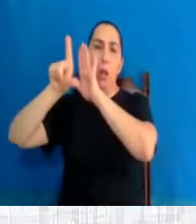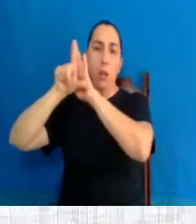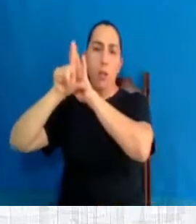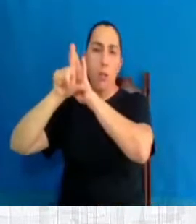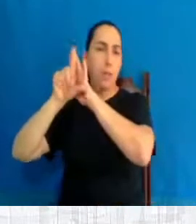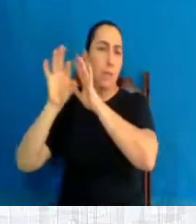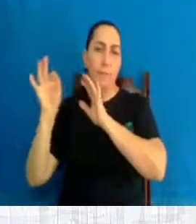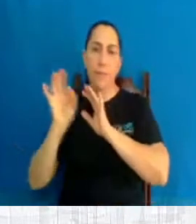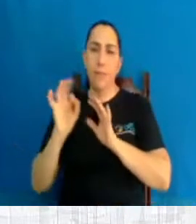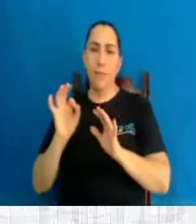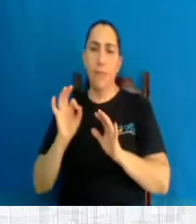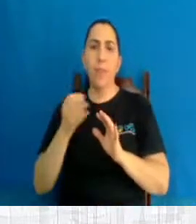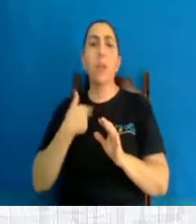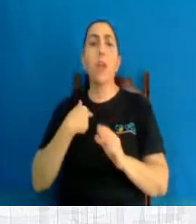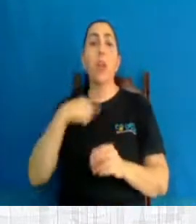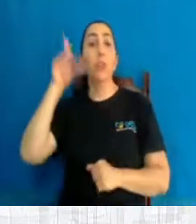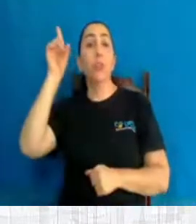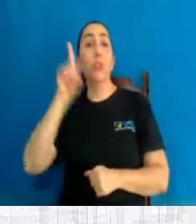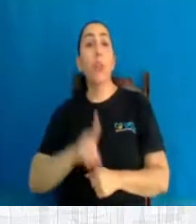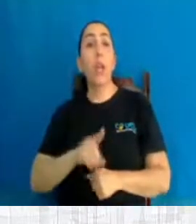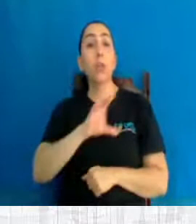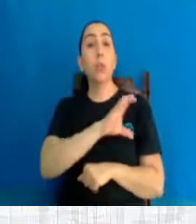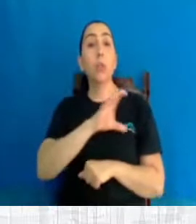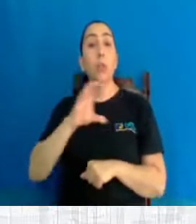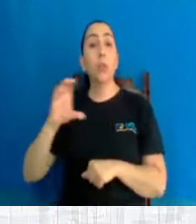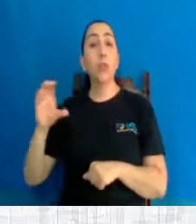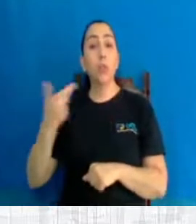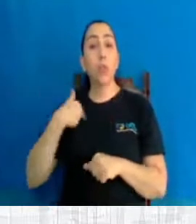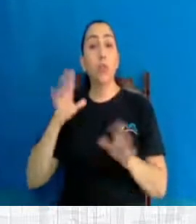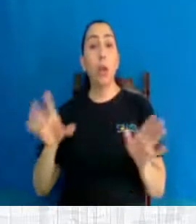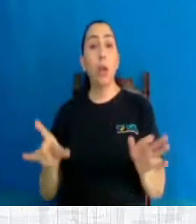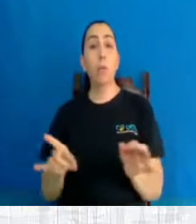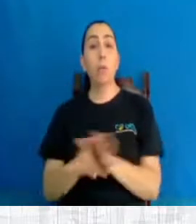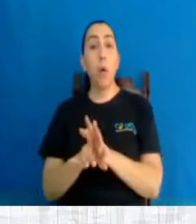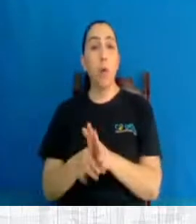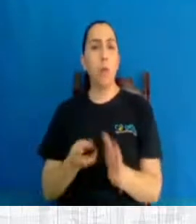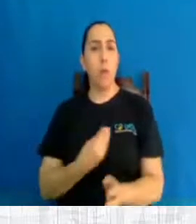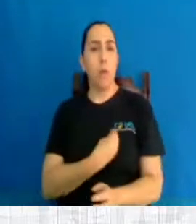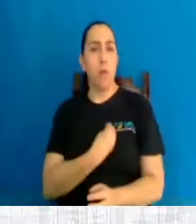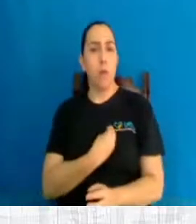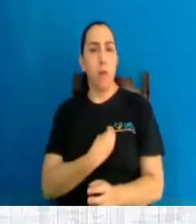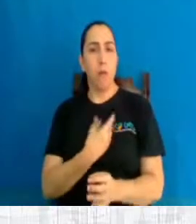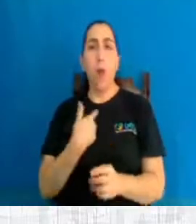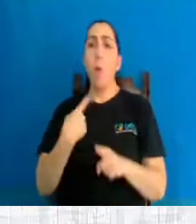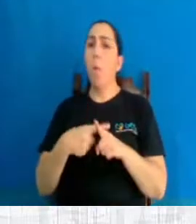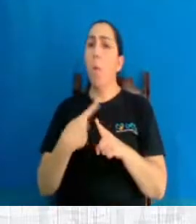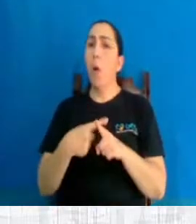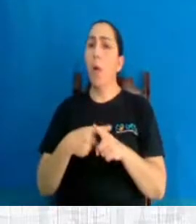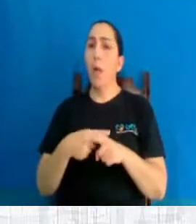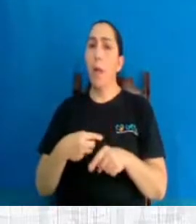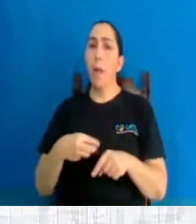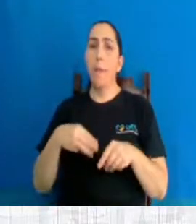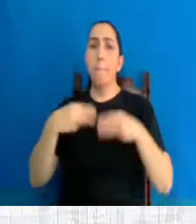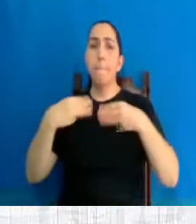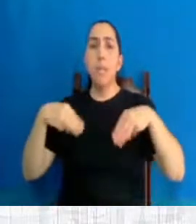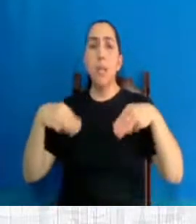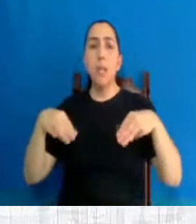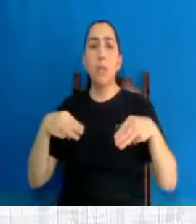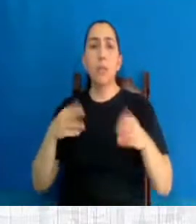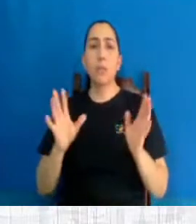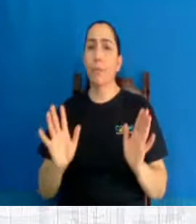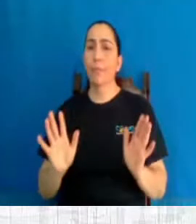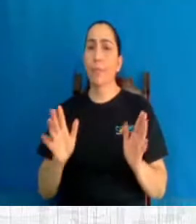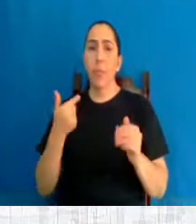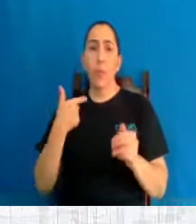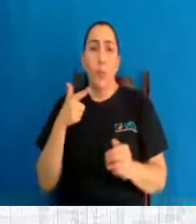concepção já está na Constituição. Não precisa se reescrever. Mas parece que precisa, porque tem ministro do Supremo que não entendeu o o direito é desde a concepção,